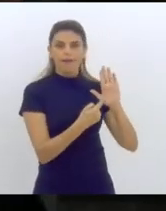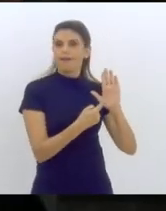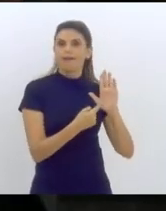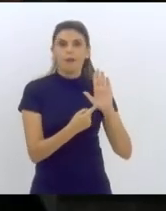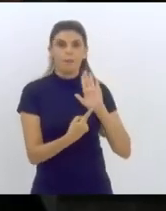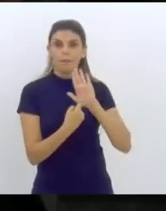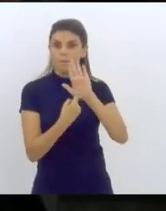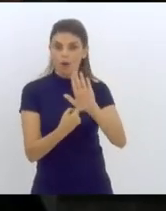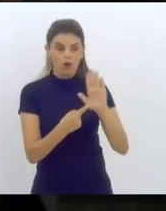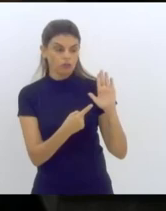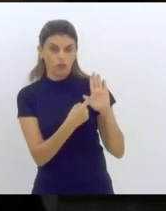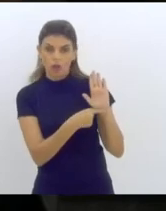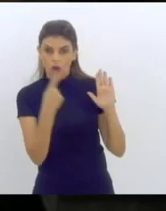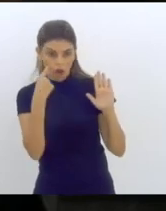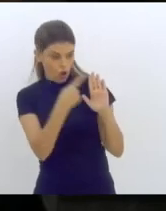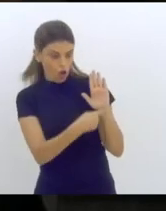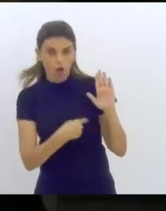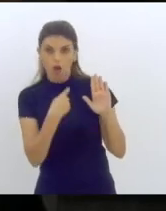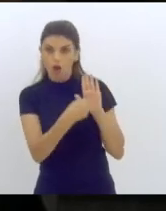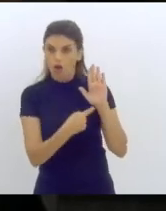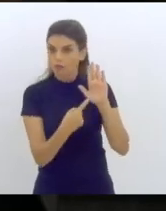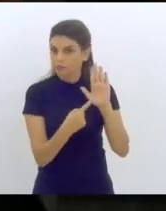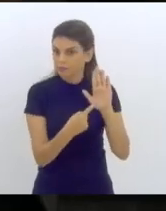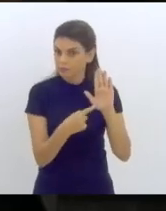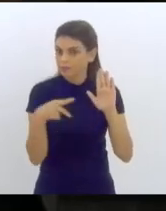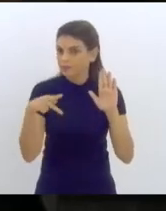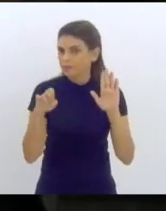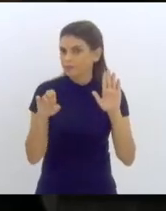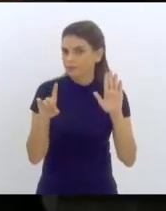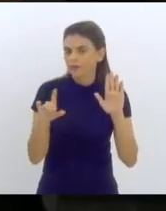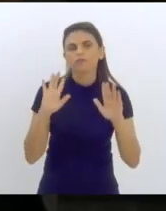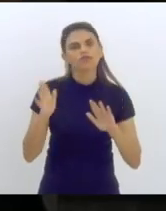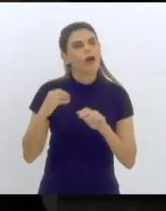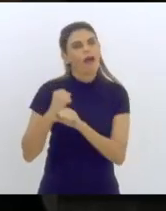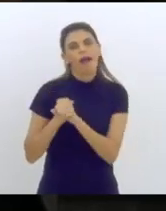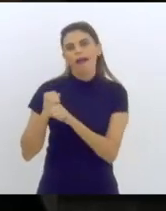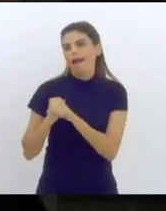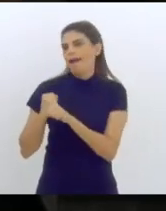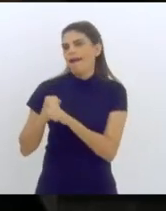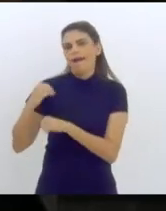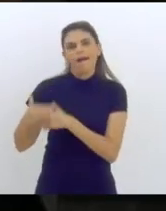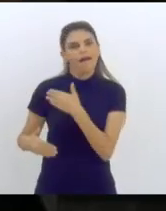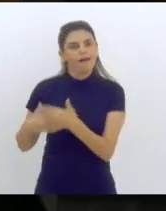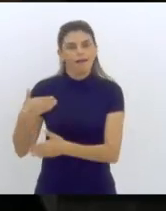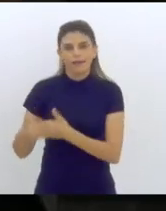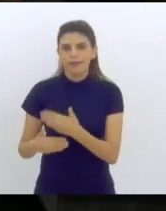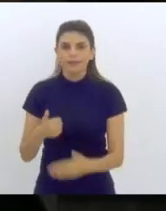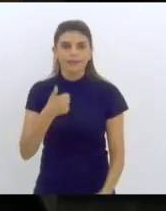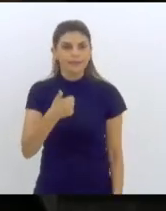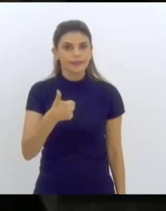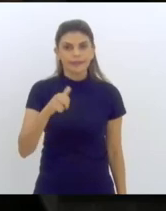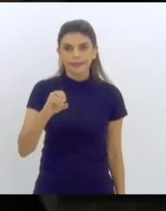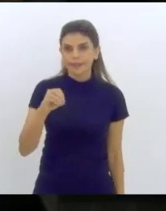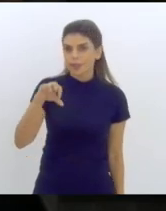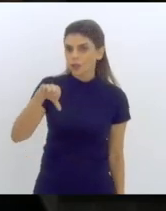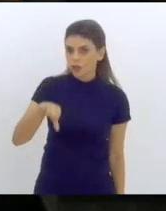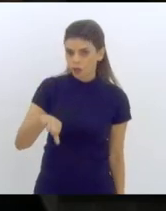mostro na tela. Ao longo de 109